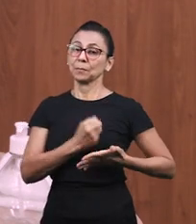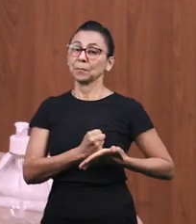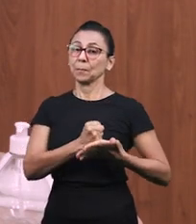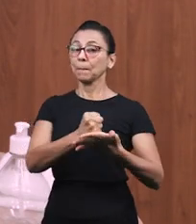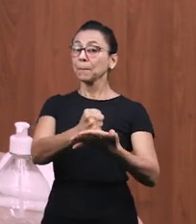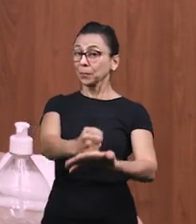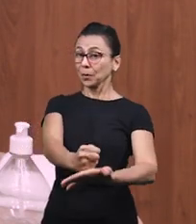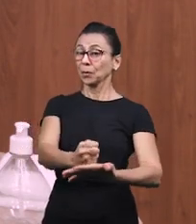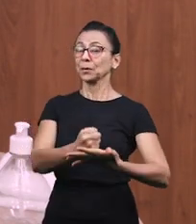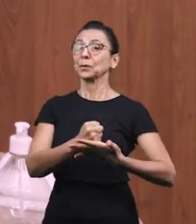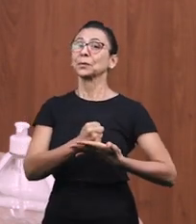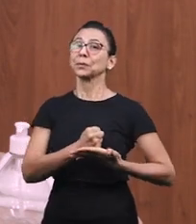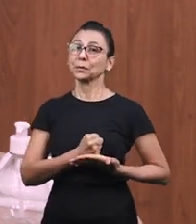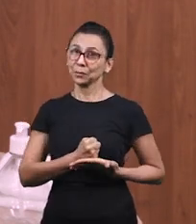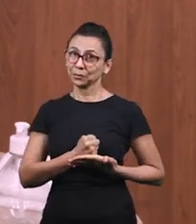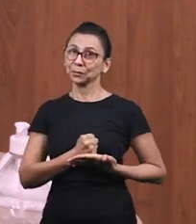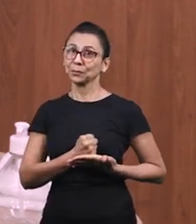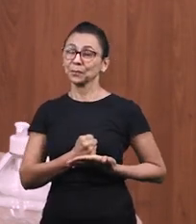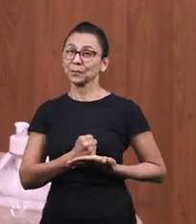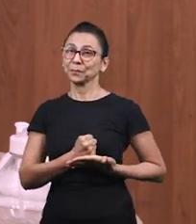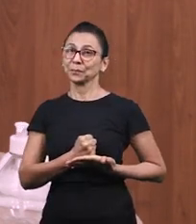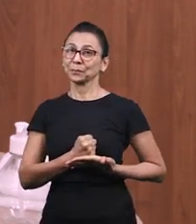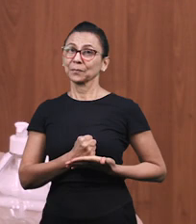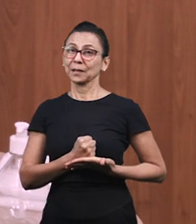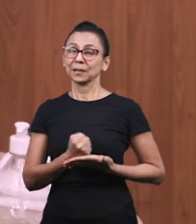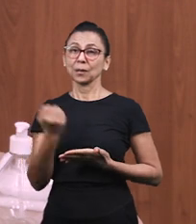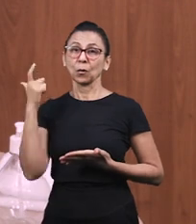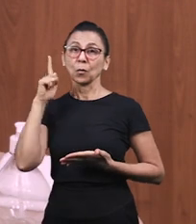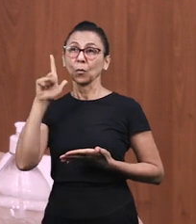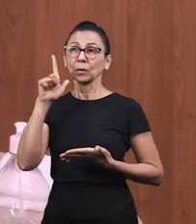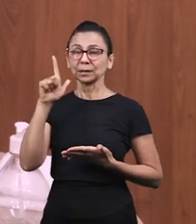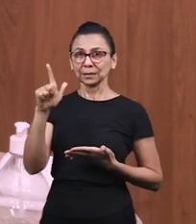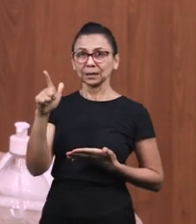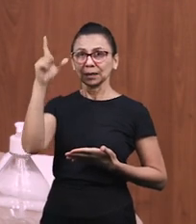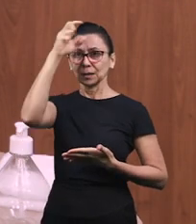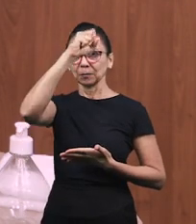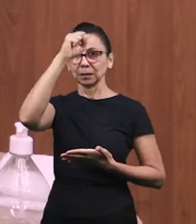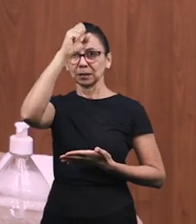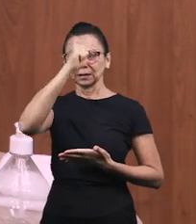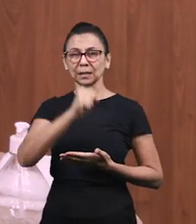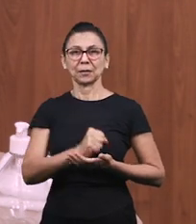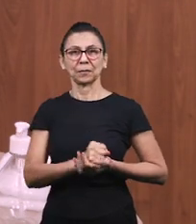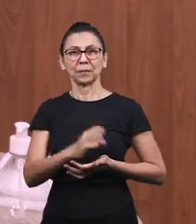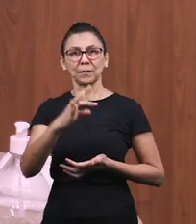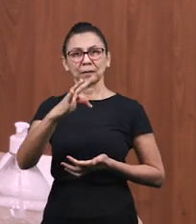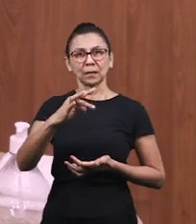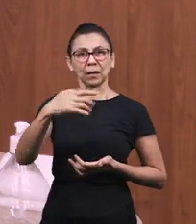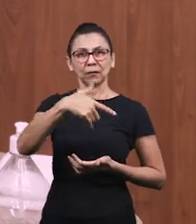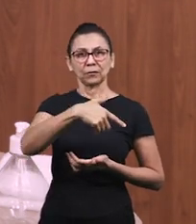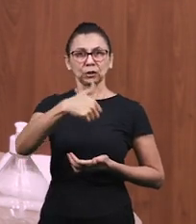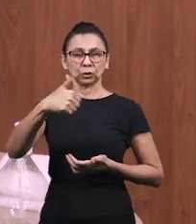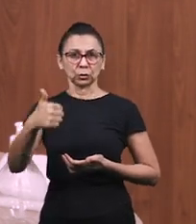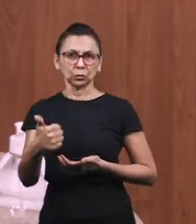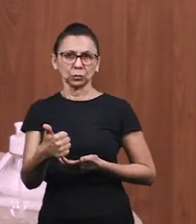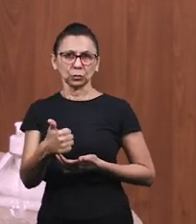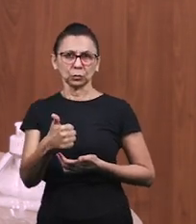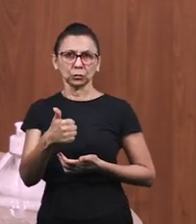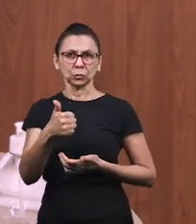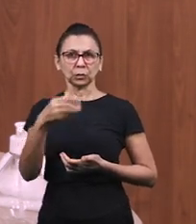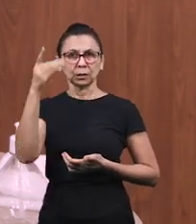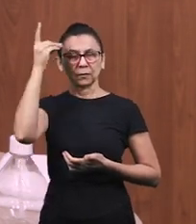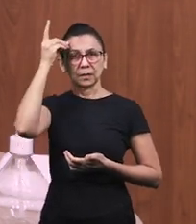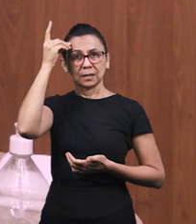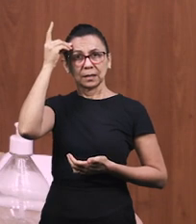presente para auxiliar nestas conquistas. A pessoa com T21 e deficiência intelectual